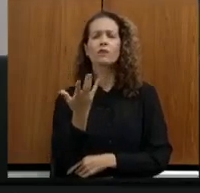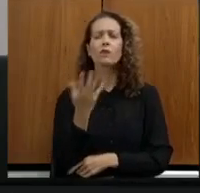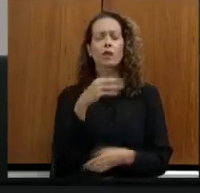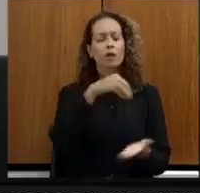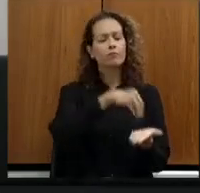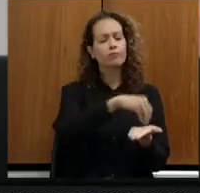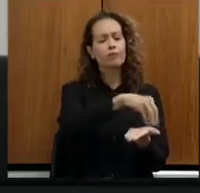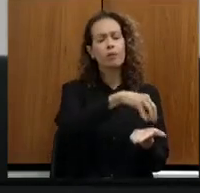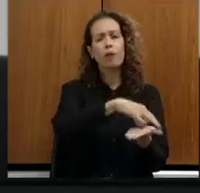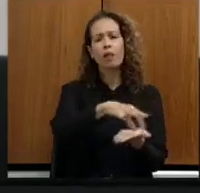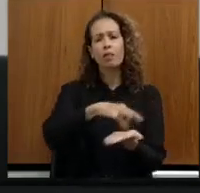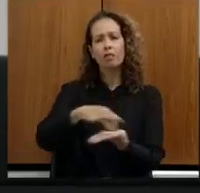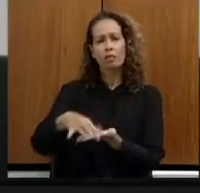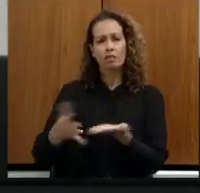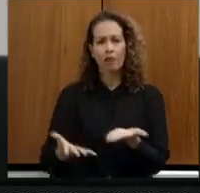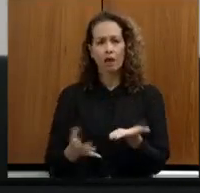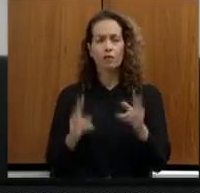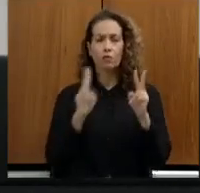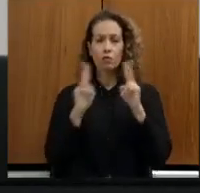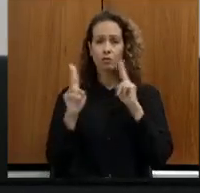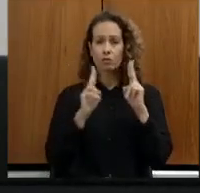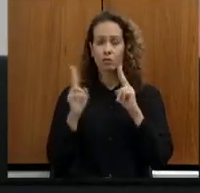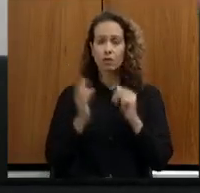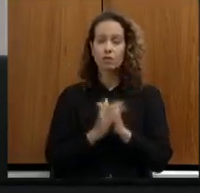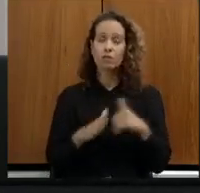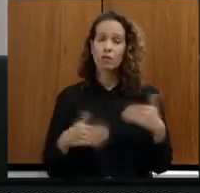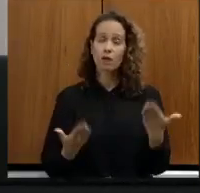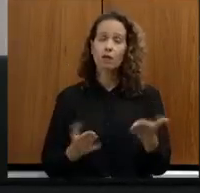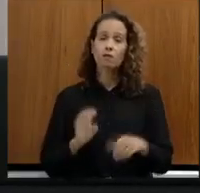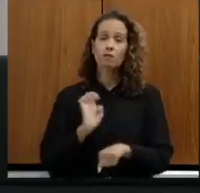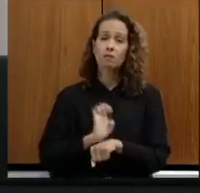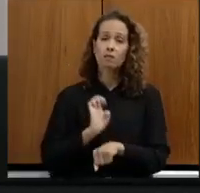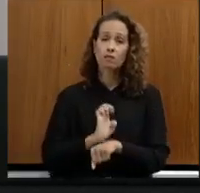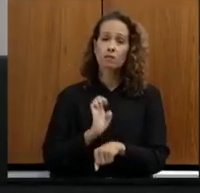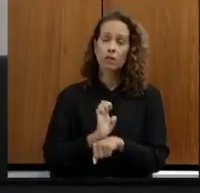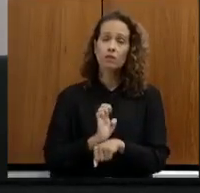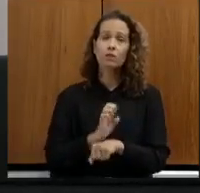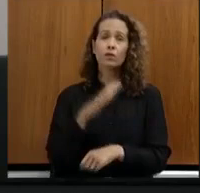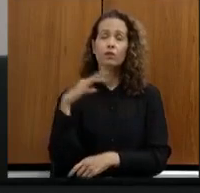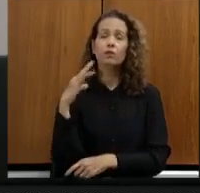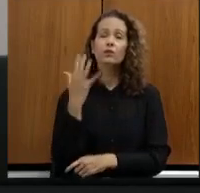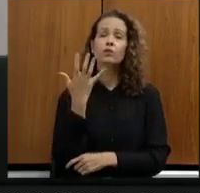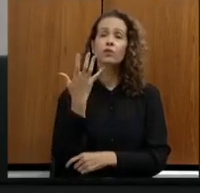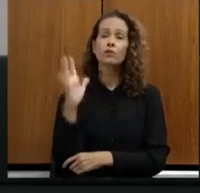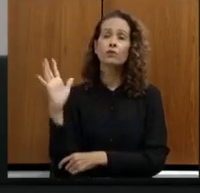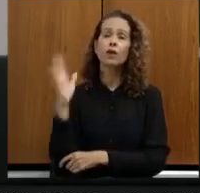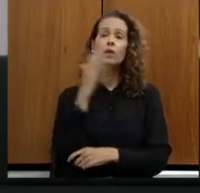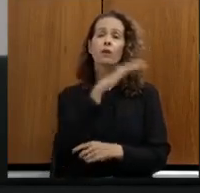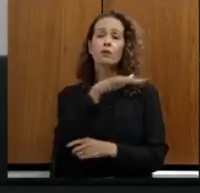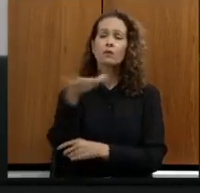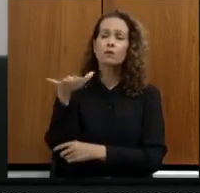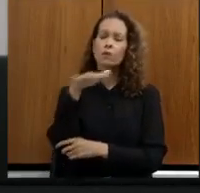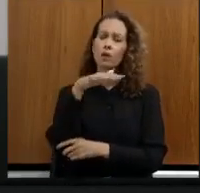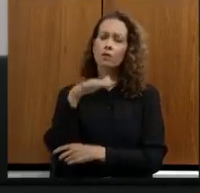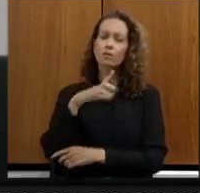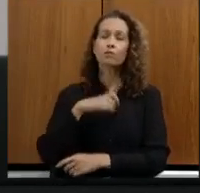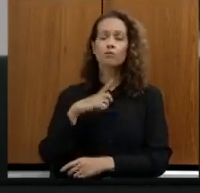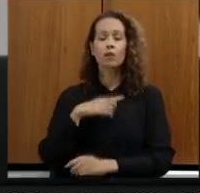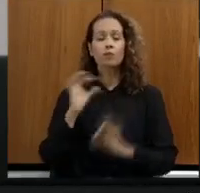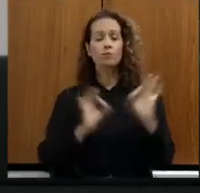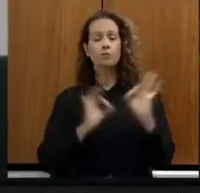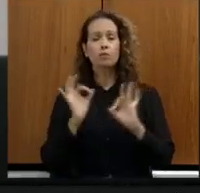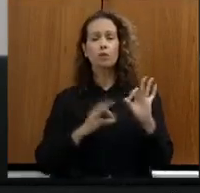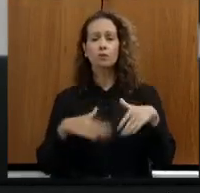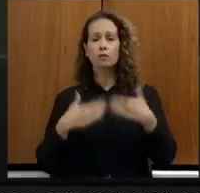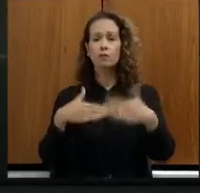eu solicito, estamos solicitando a Secretaria de Estado de Meio Ambiente para que desenvolva esse plano, para que oriente aos municípios